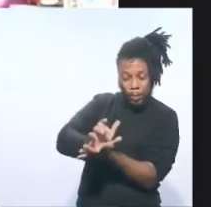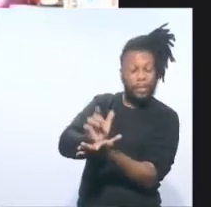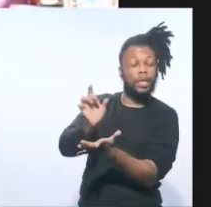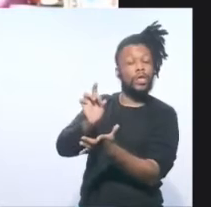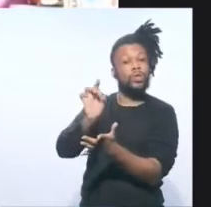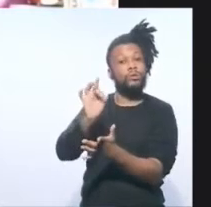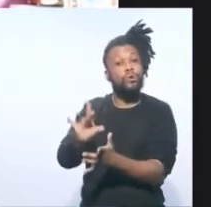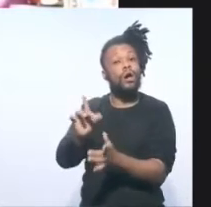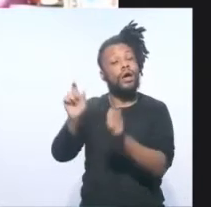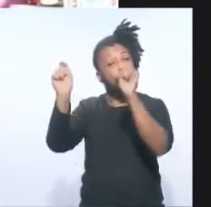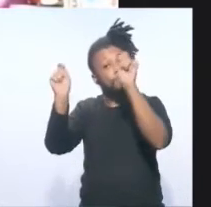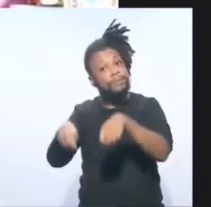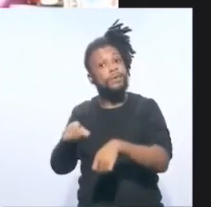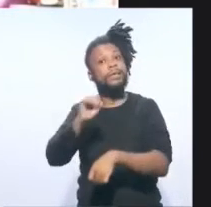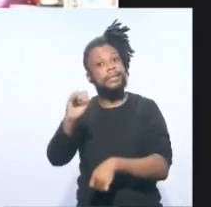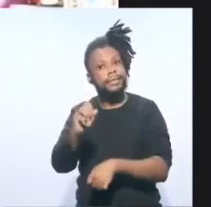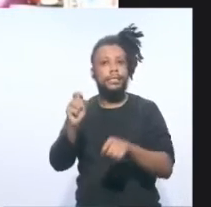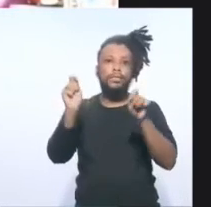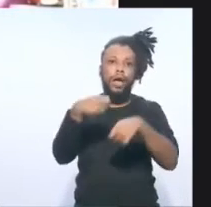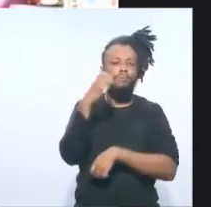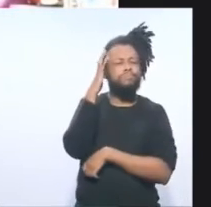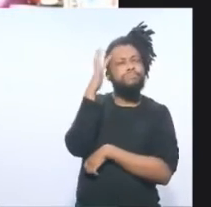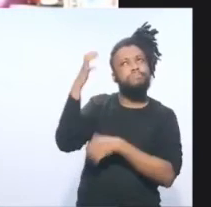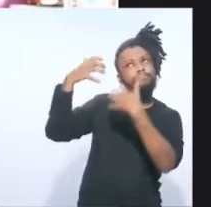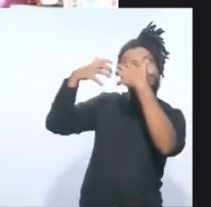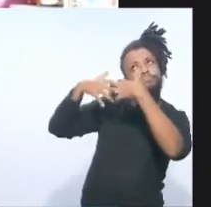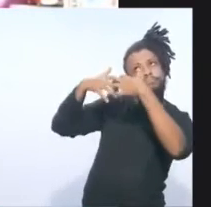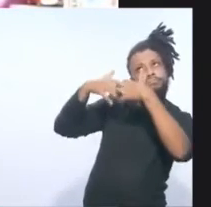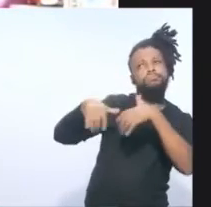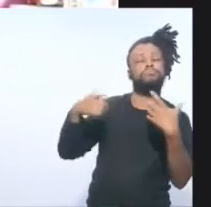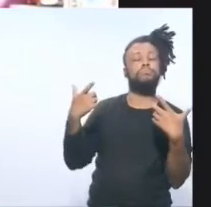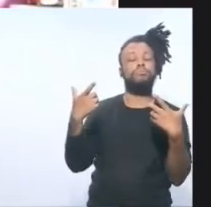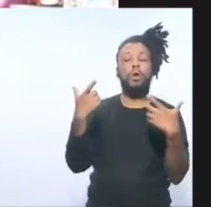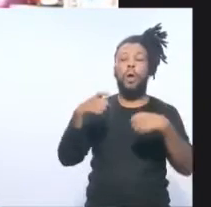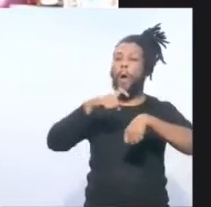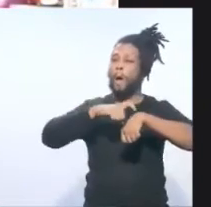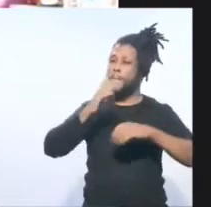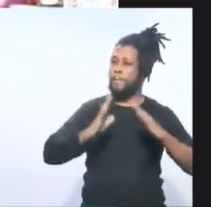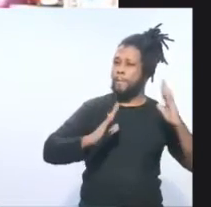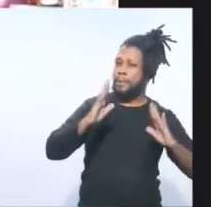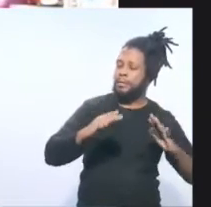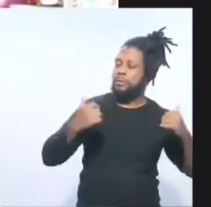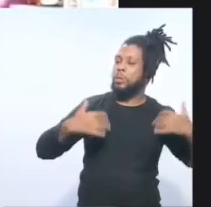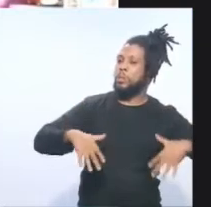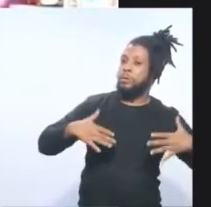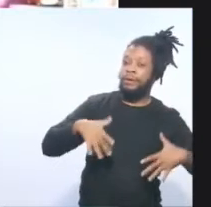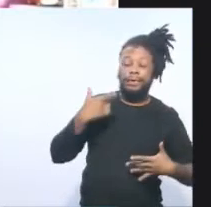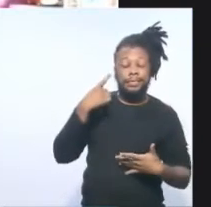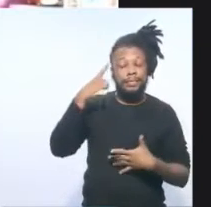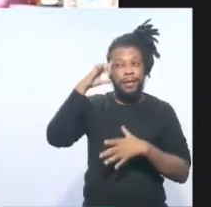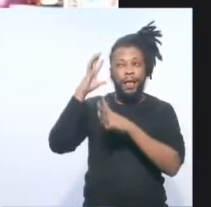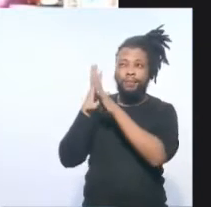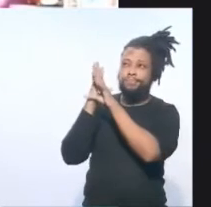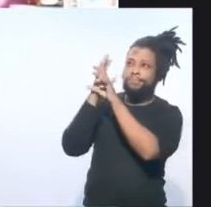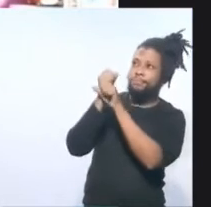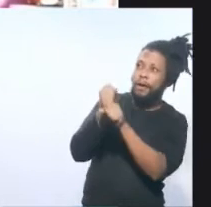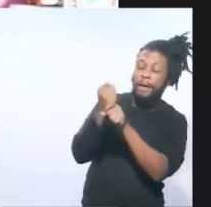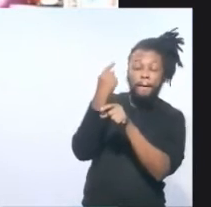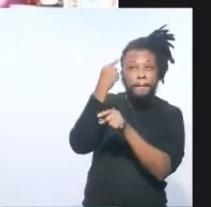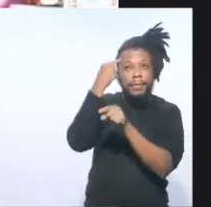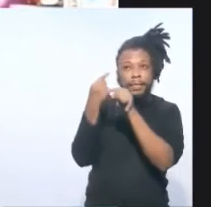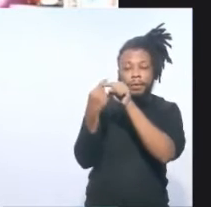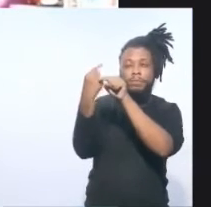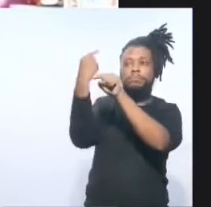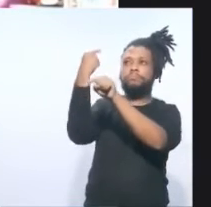privilégios, de rever atitudes reincidentes, de repensar conjuntura